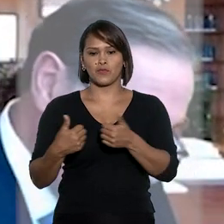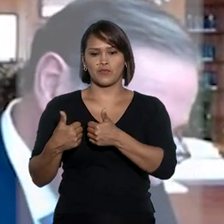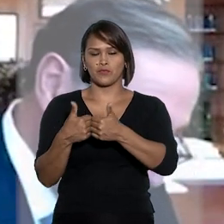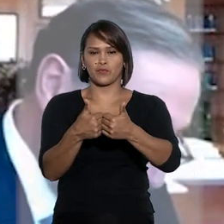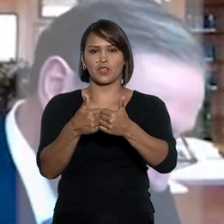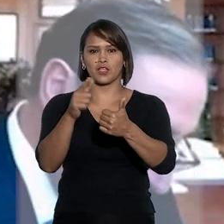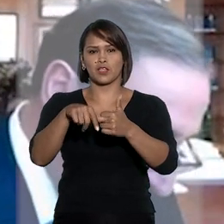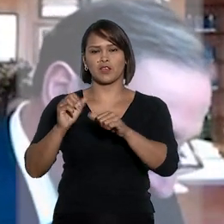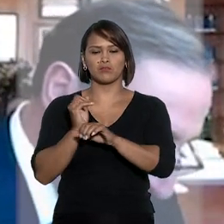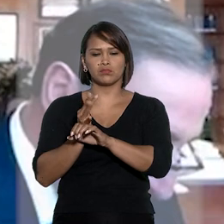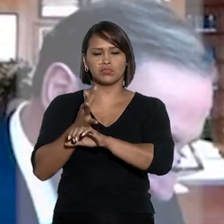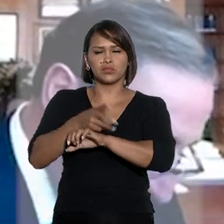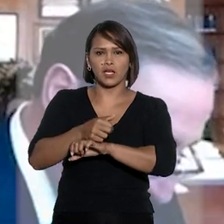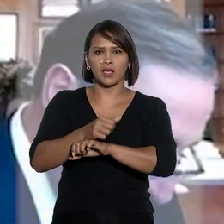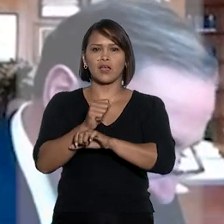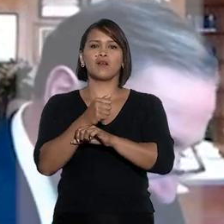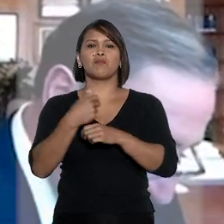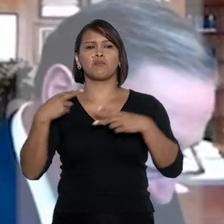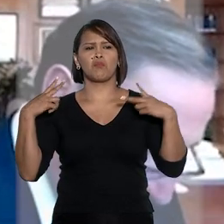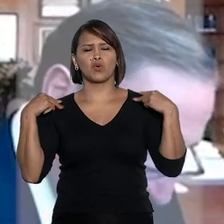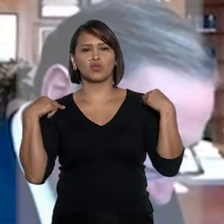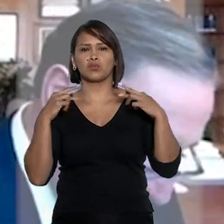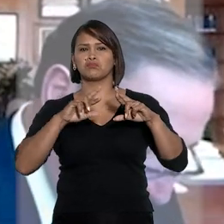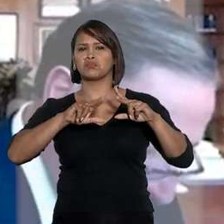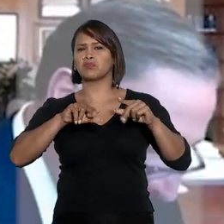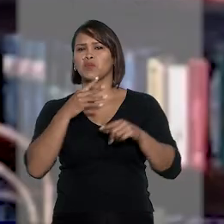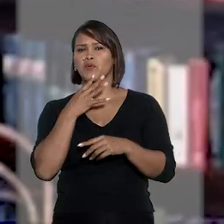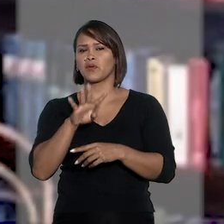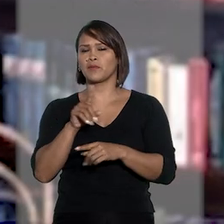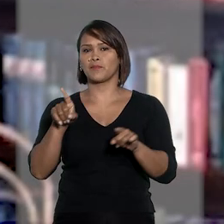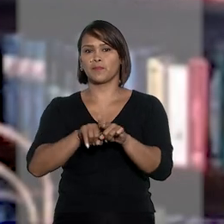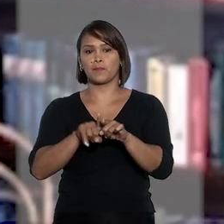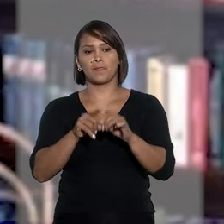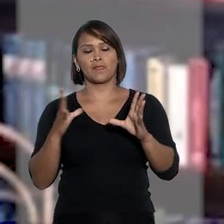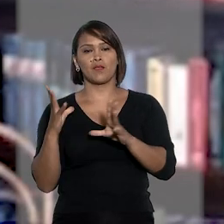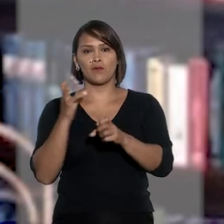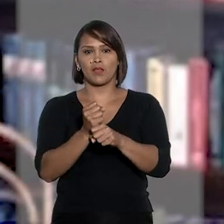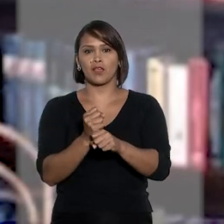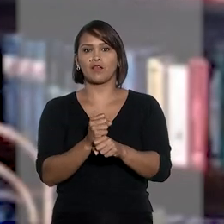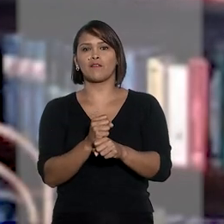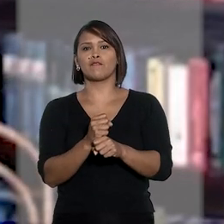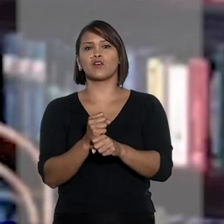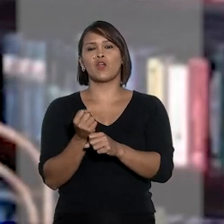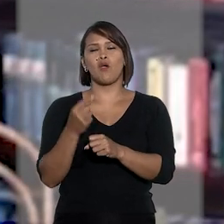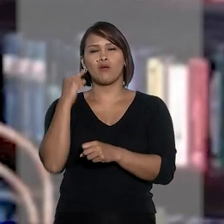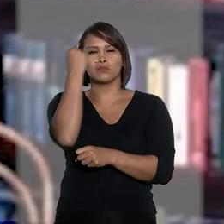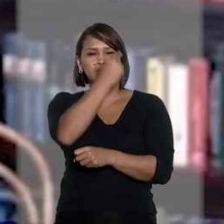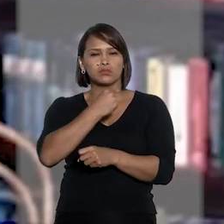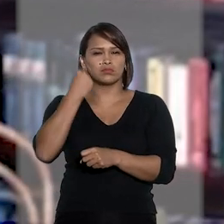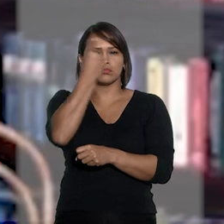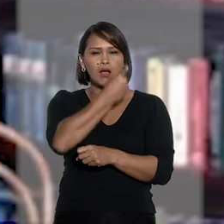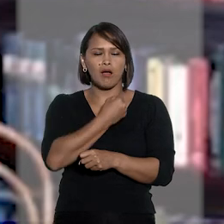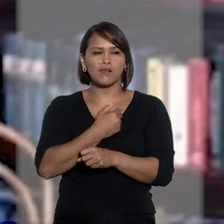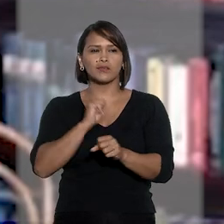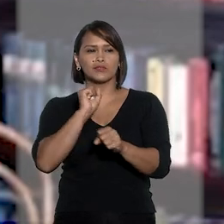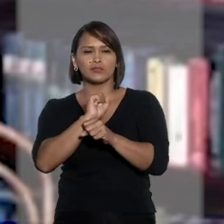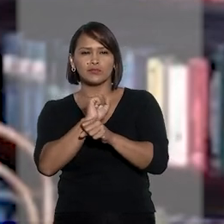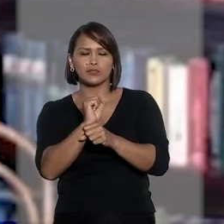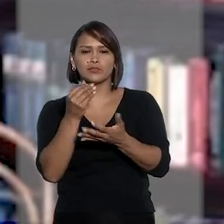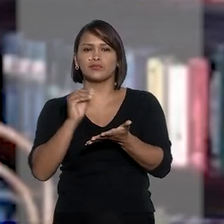transportado em uma van durante a madrugada por um motorista desconhecido. Ao concluir que foram horas de total insegurança